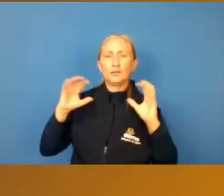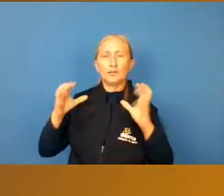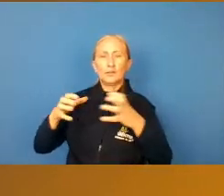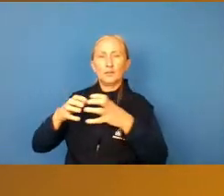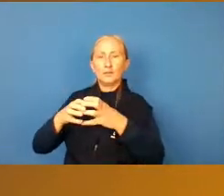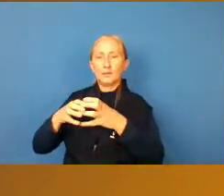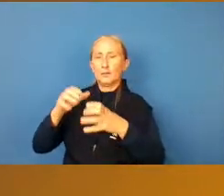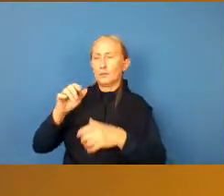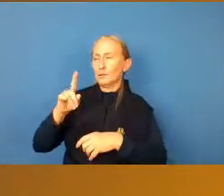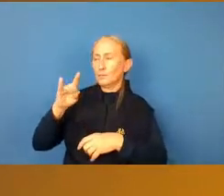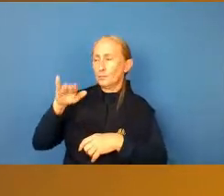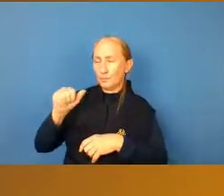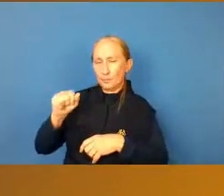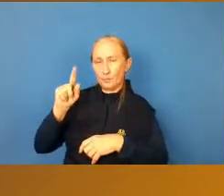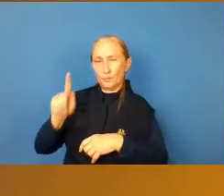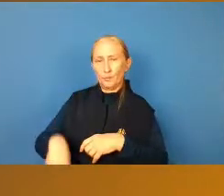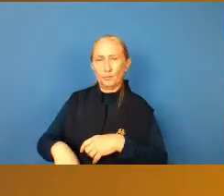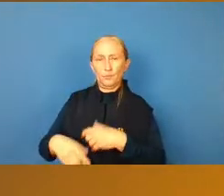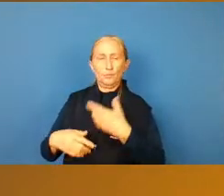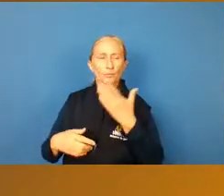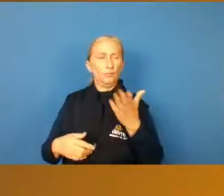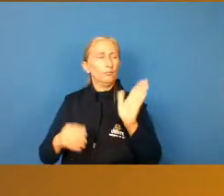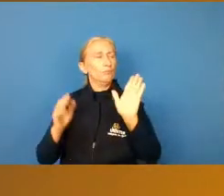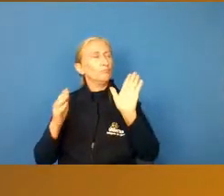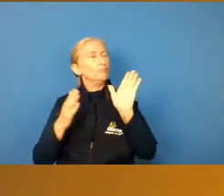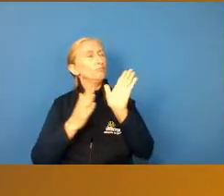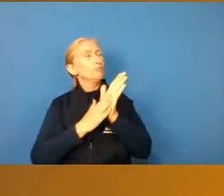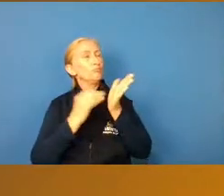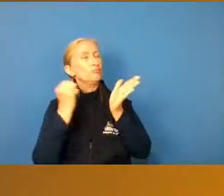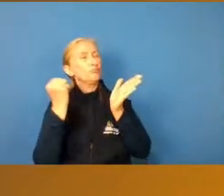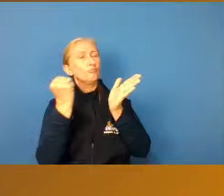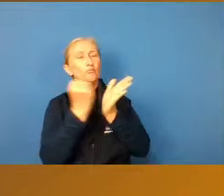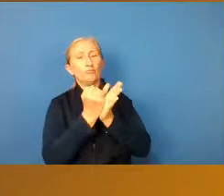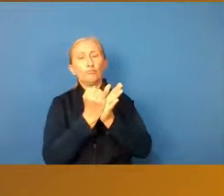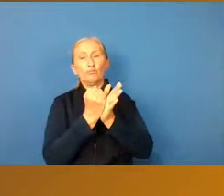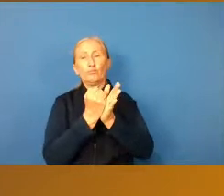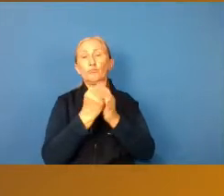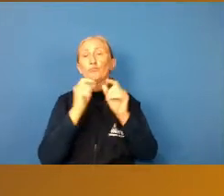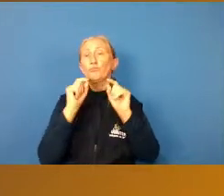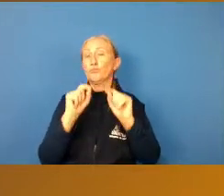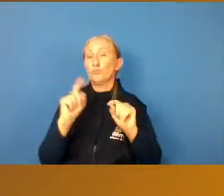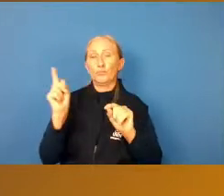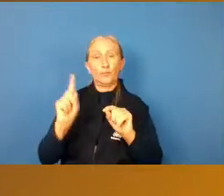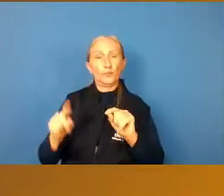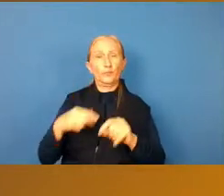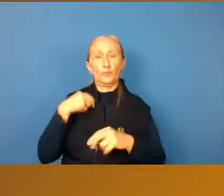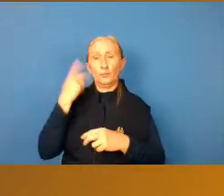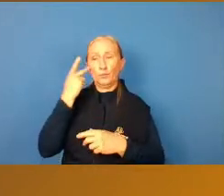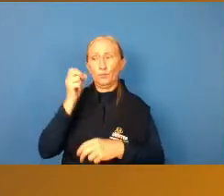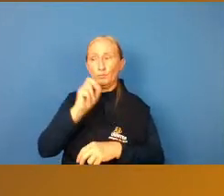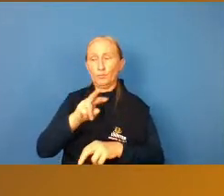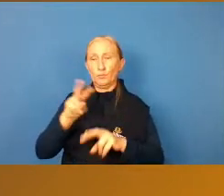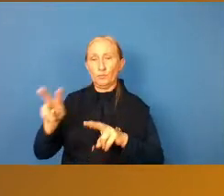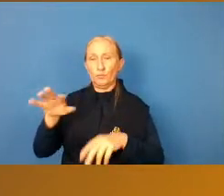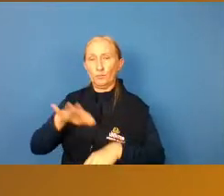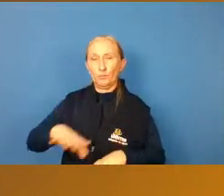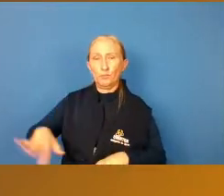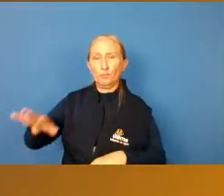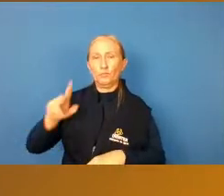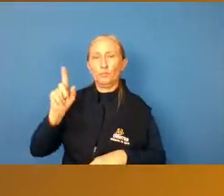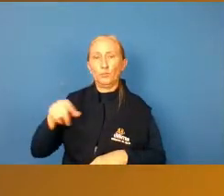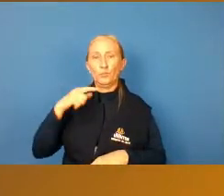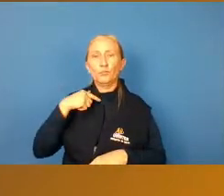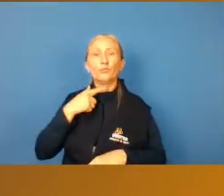cis, que é esse corpo que é o corpo padrão instituído socialmente, e não é comum vê-las nesses espaços. Então, a